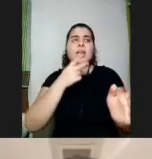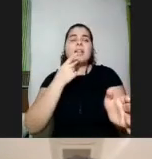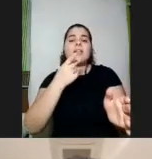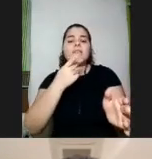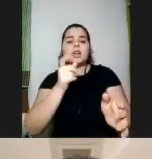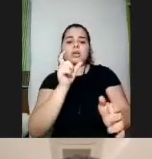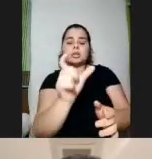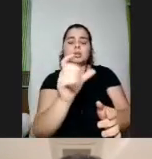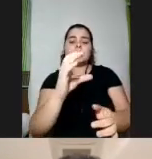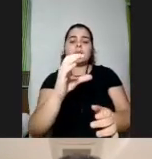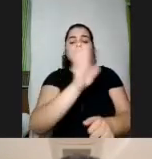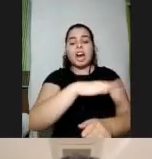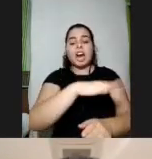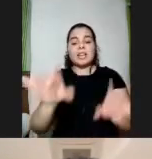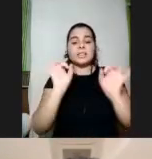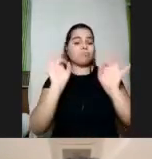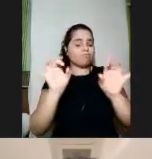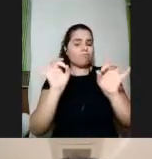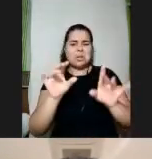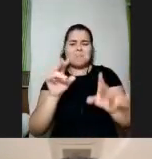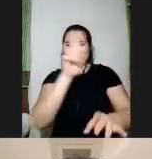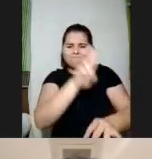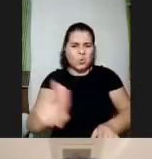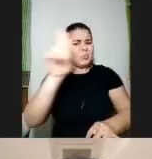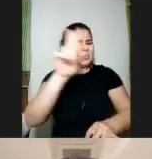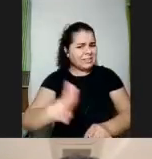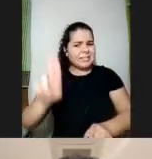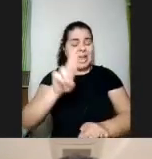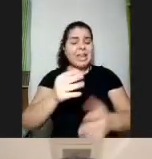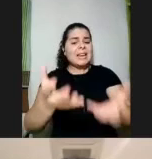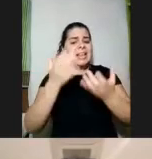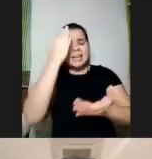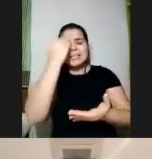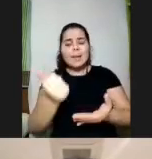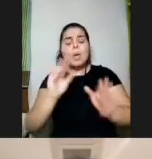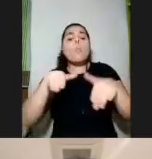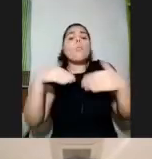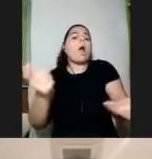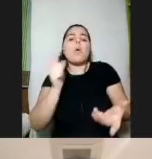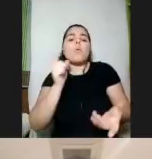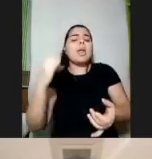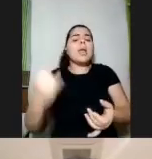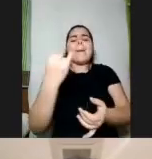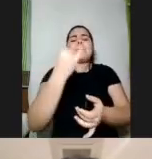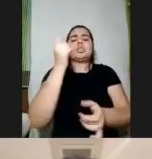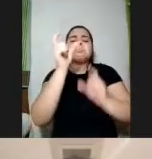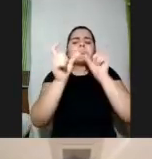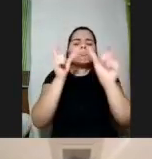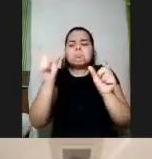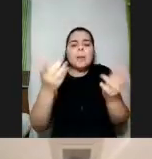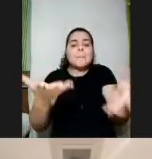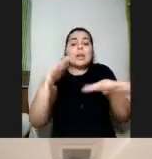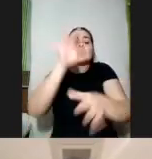termo crianças especiais ainda muito presente e aí ele quer saber qual a importância desses termos para a inclusão